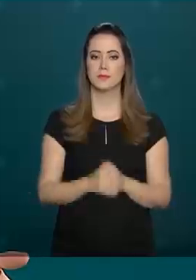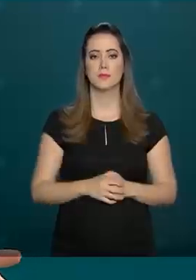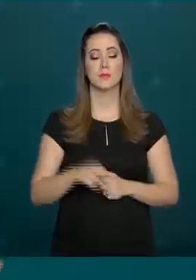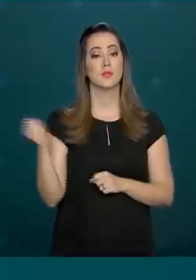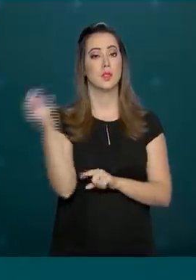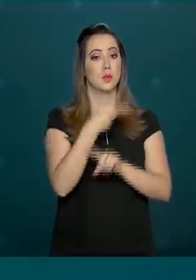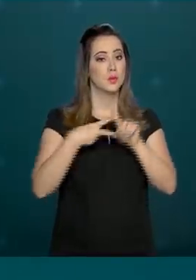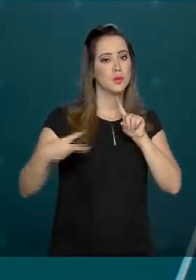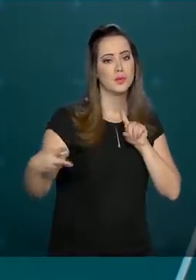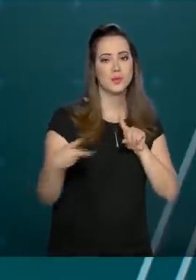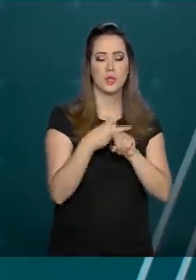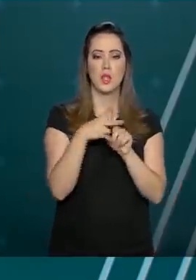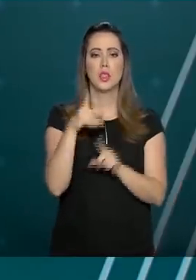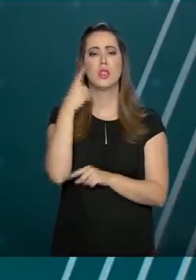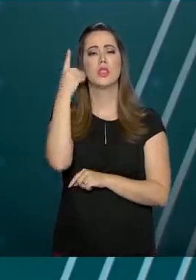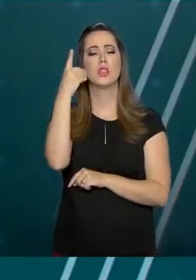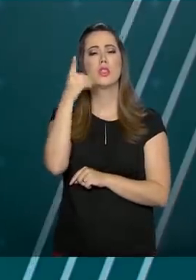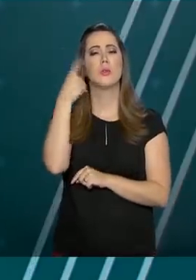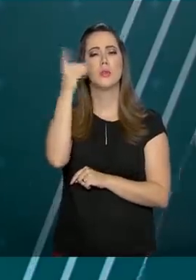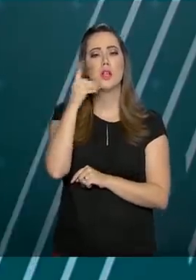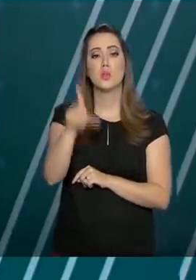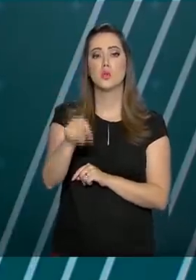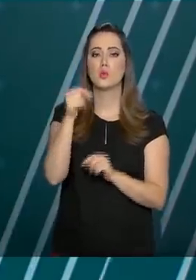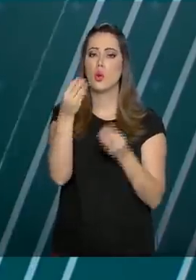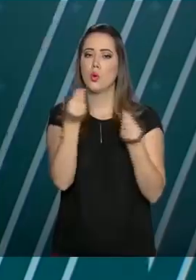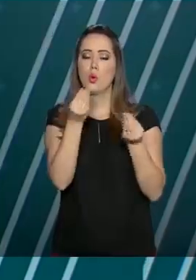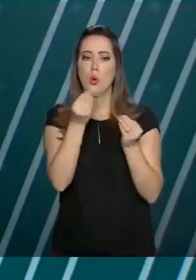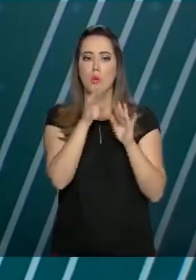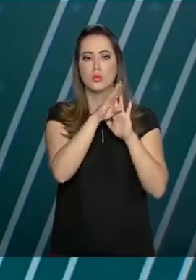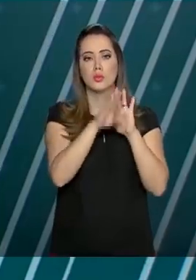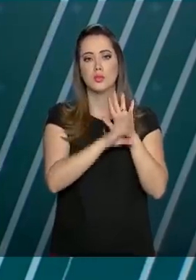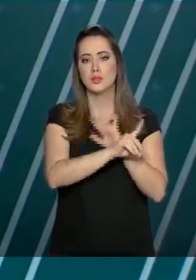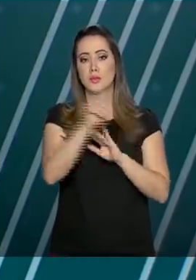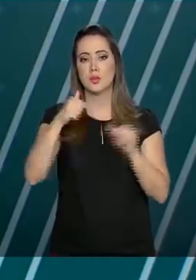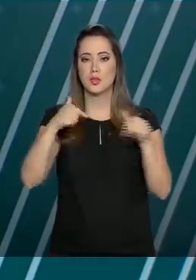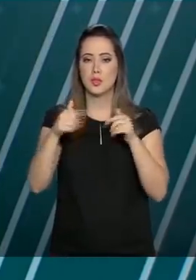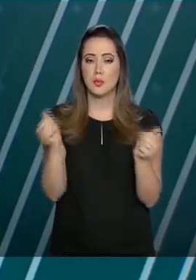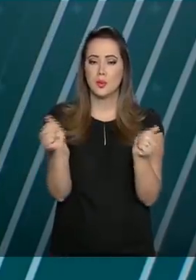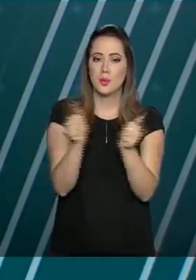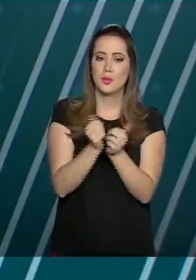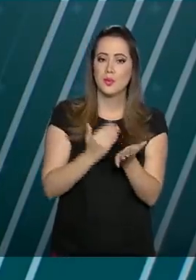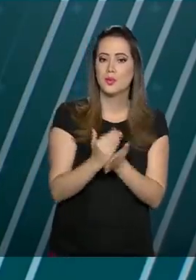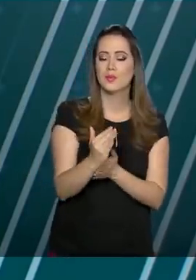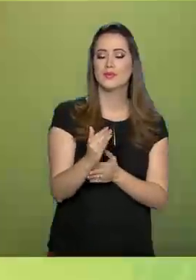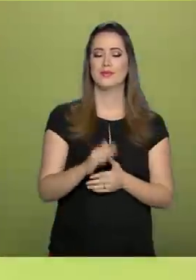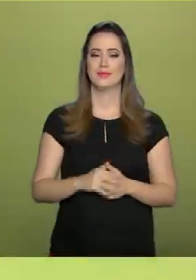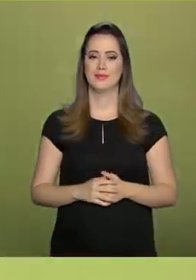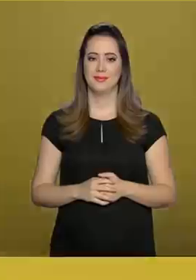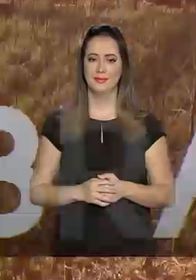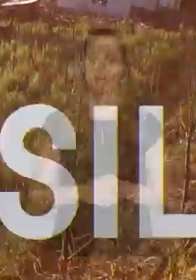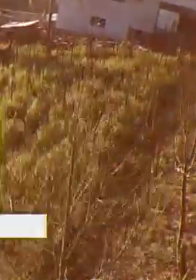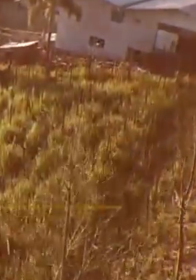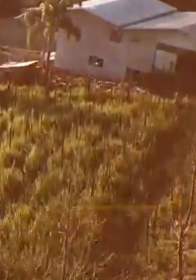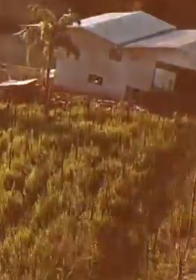Nova Previdência, deputados definem cronograma de trabalho. Fique com a gente, o Brasil em Dia já está no ar.